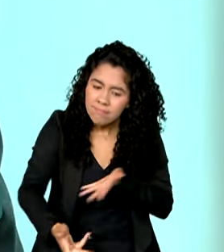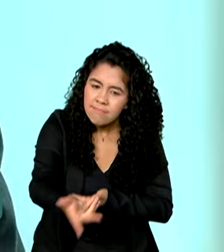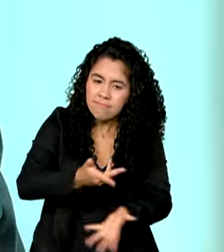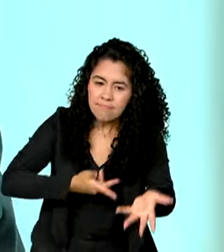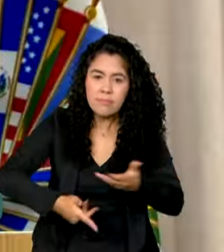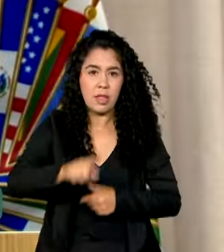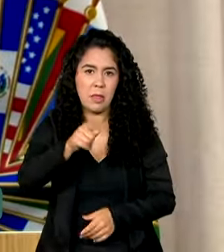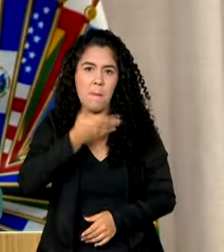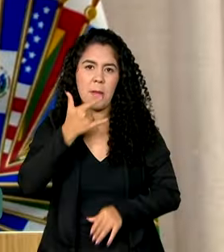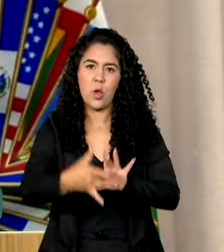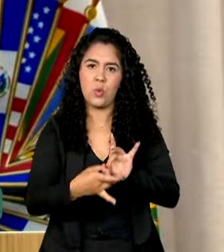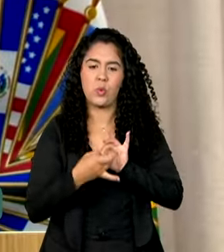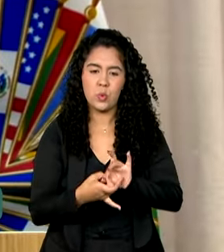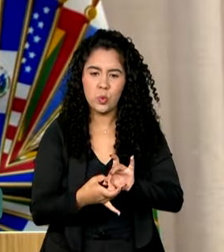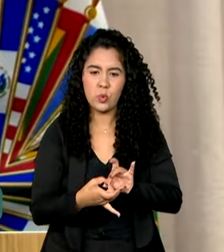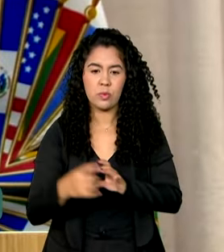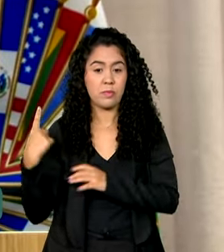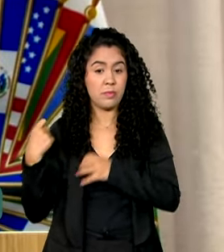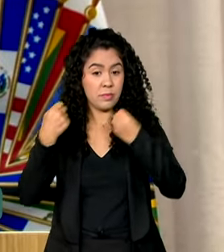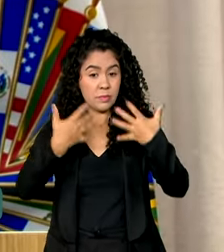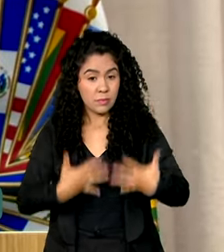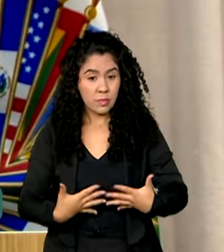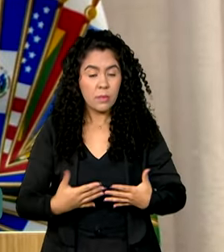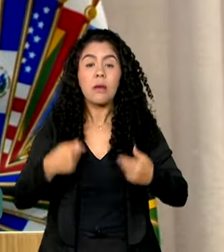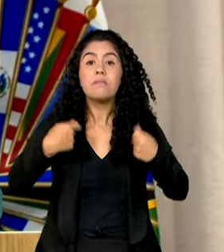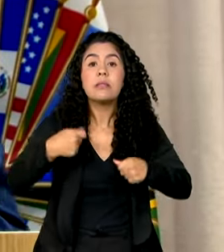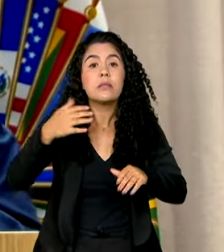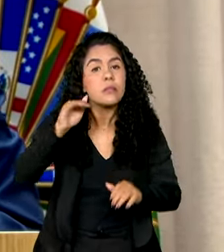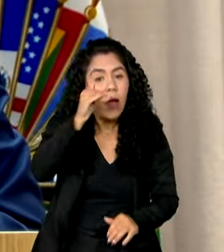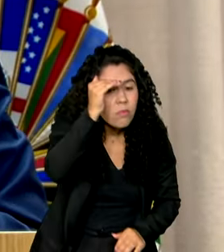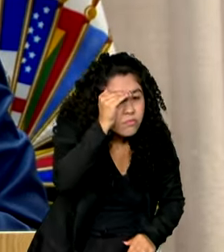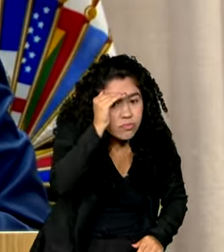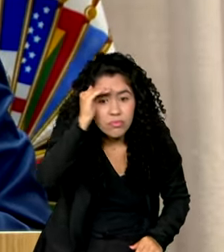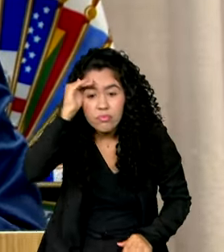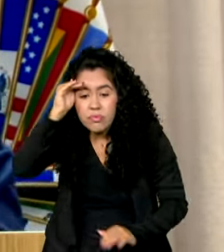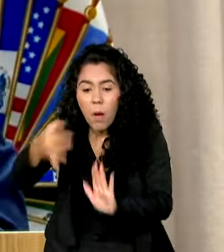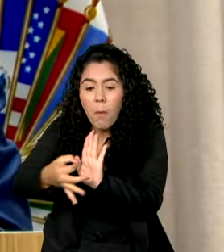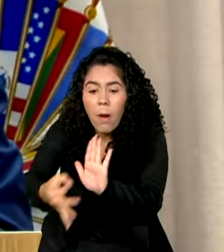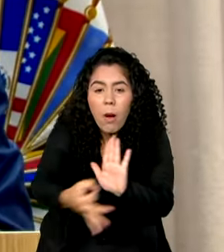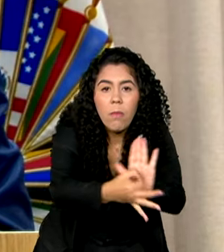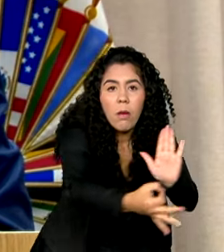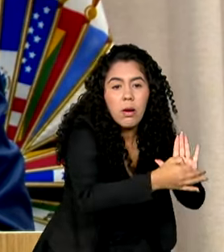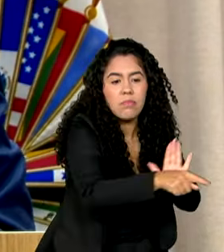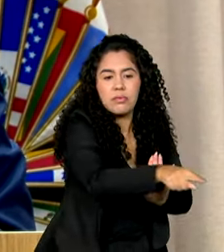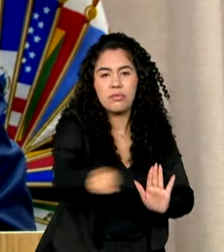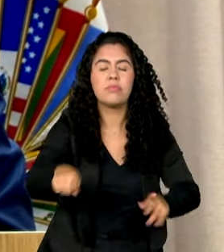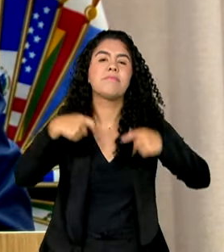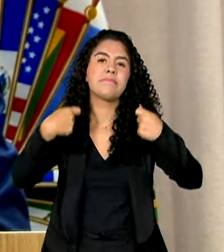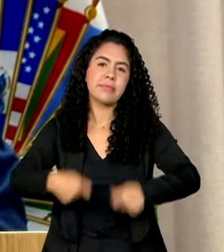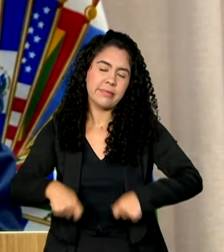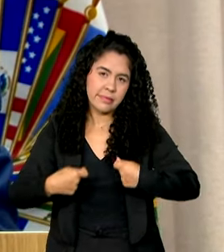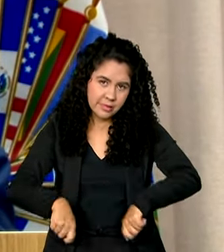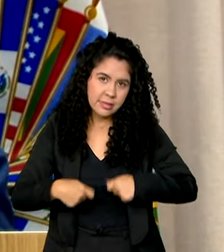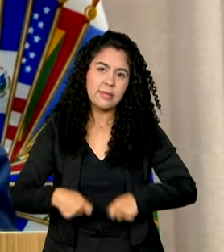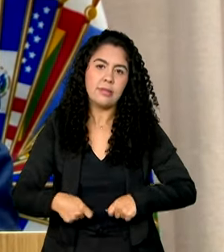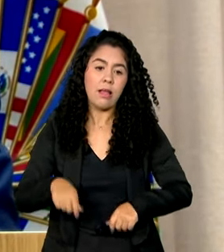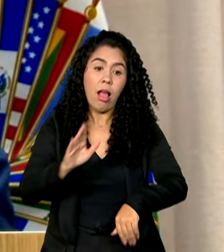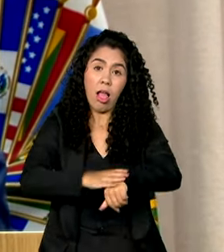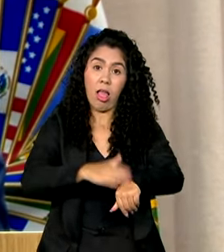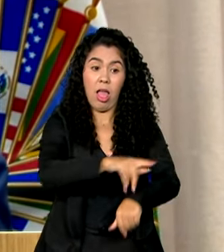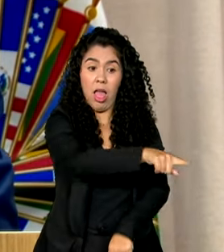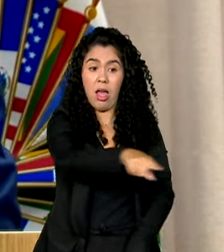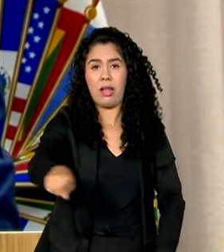melhor fazer juntos. Tem que ouvir as pessoas que o povo sabe onde estão as suas